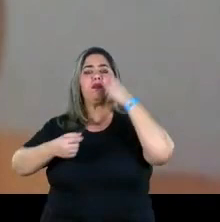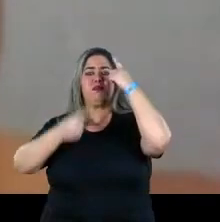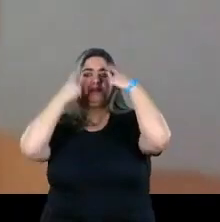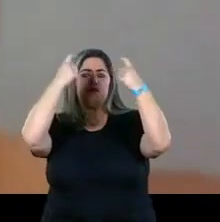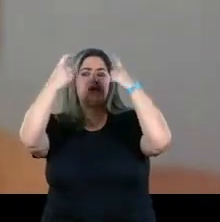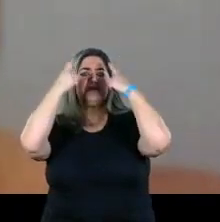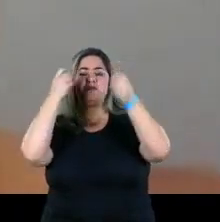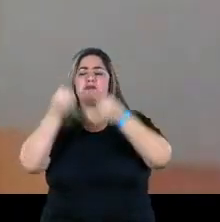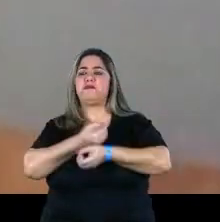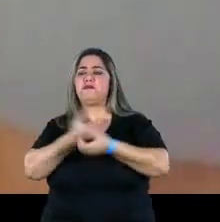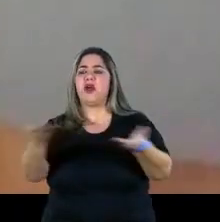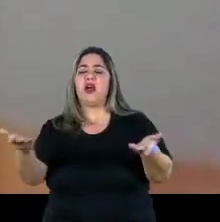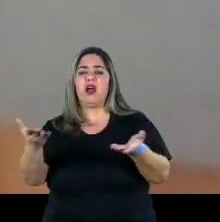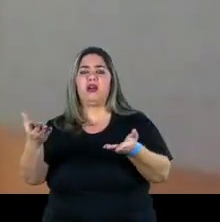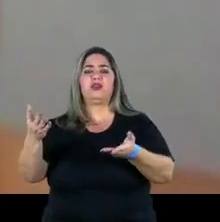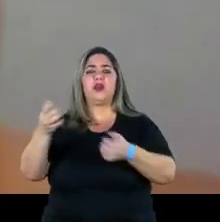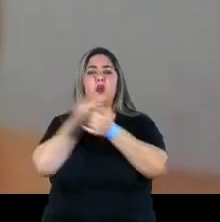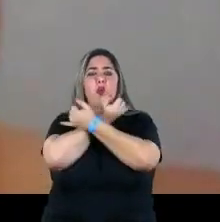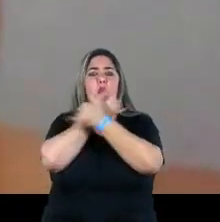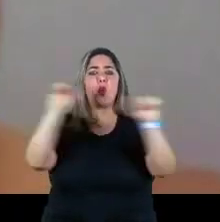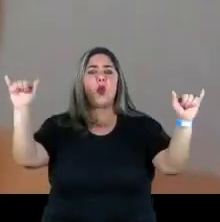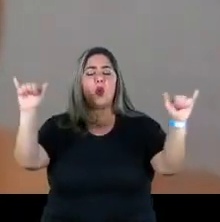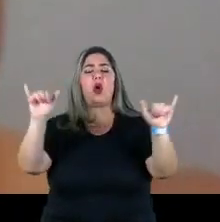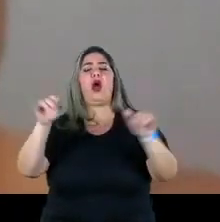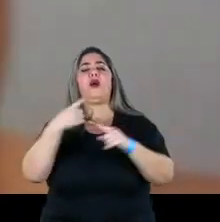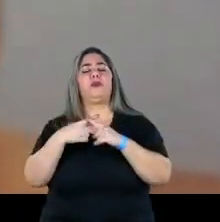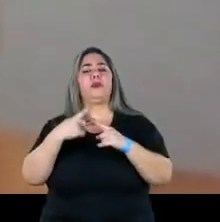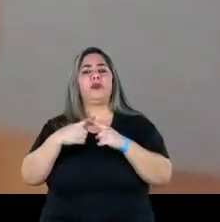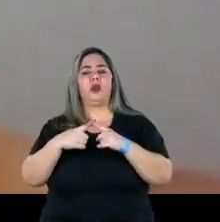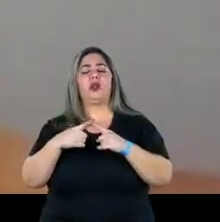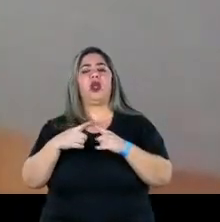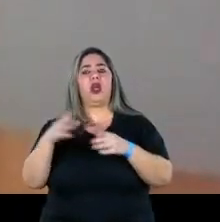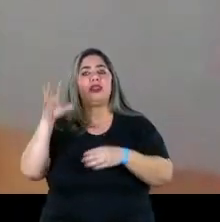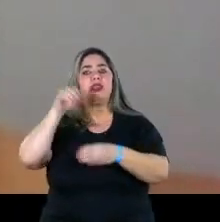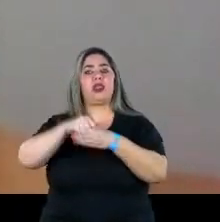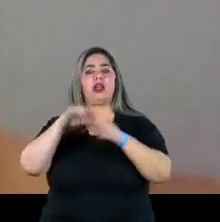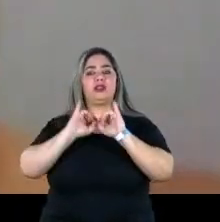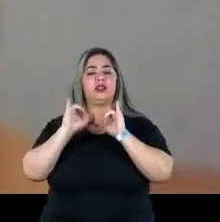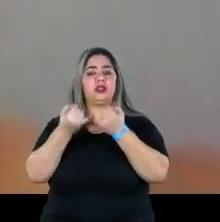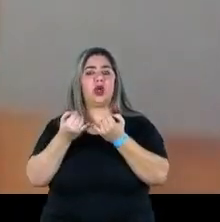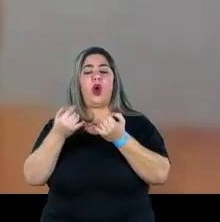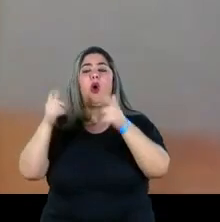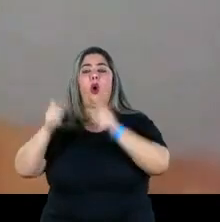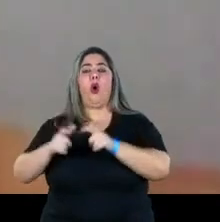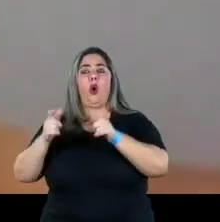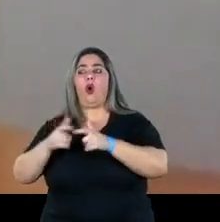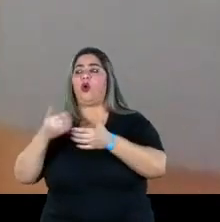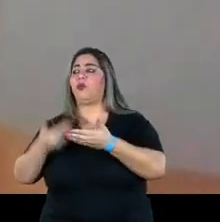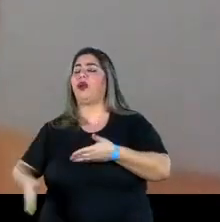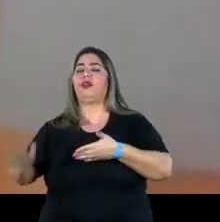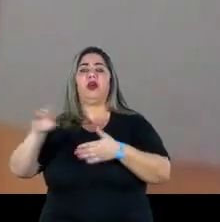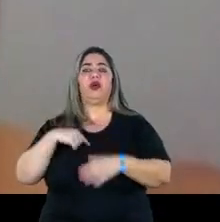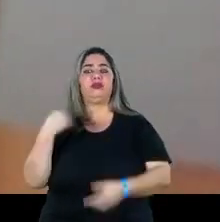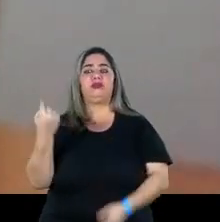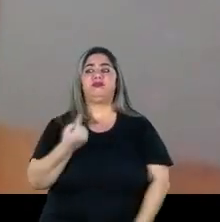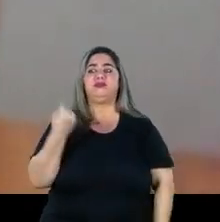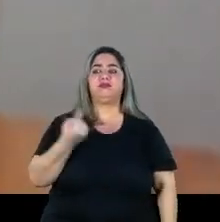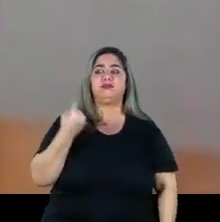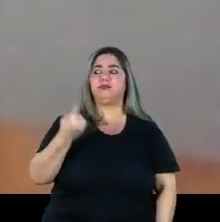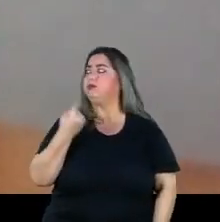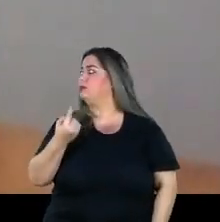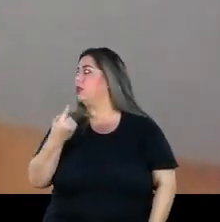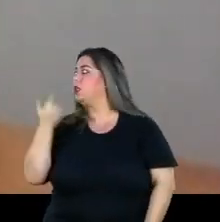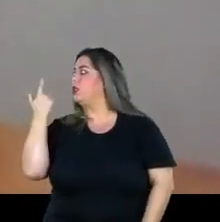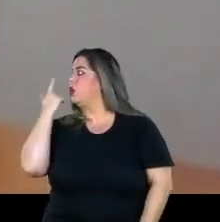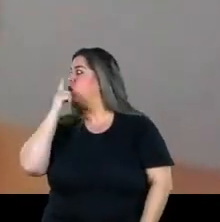ideias, colocando nossa energia, né, nessas instituições, né? Onde que a gente está se perdendo, que a gente está